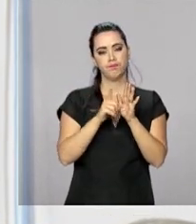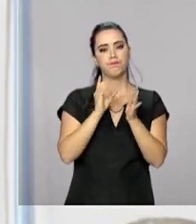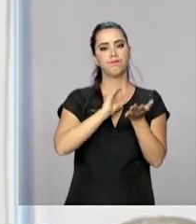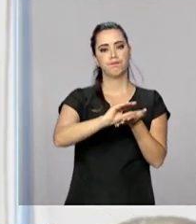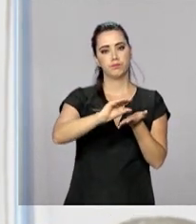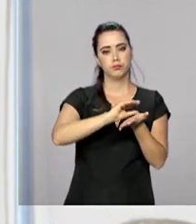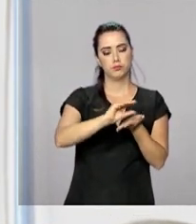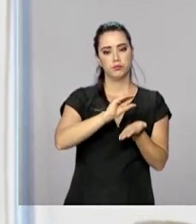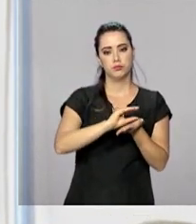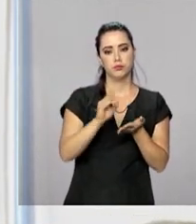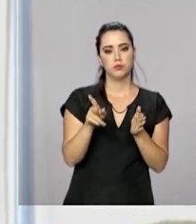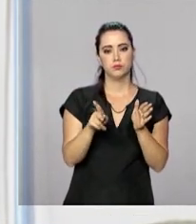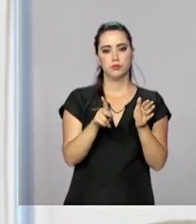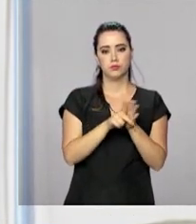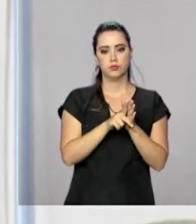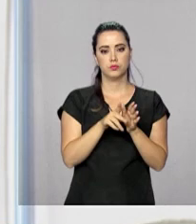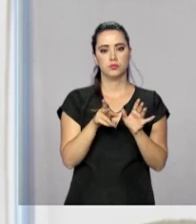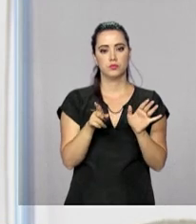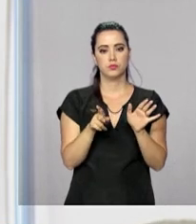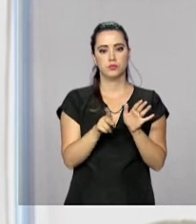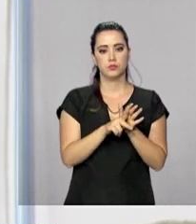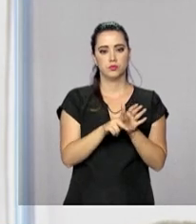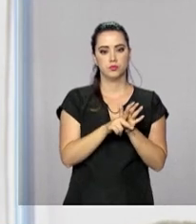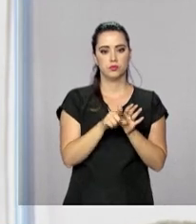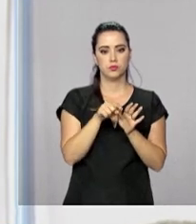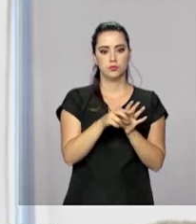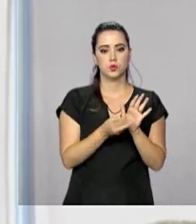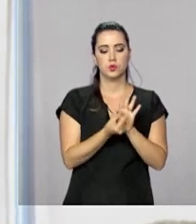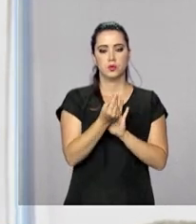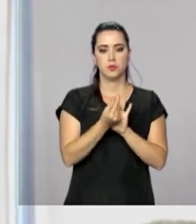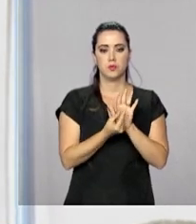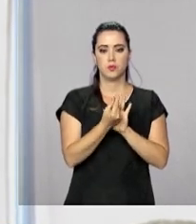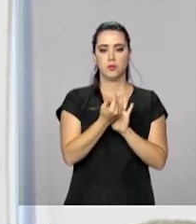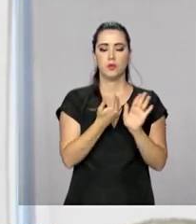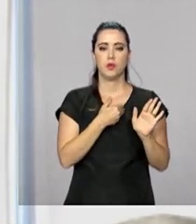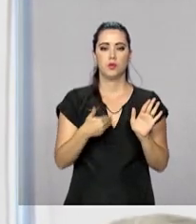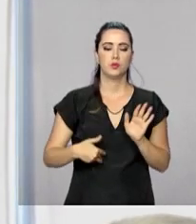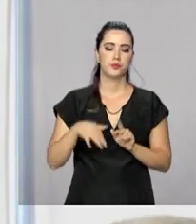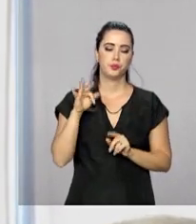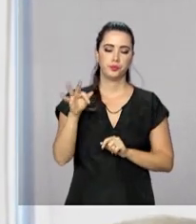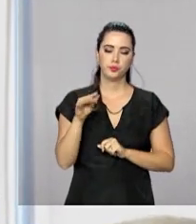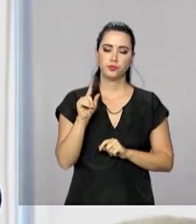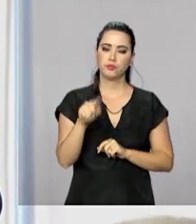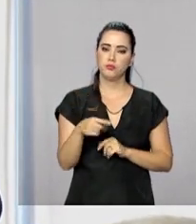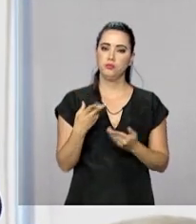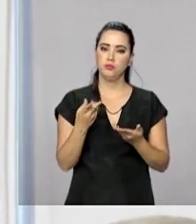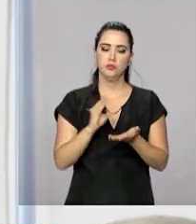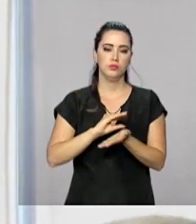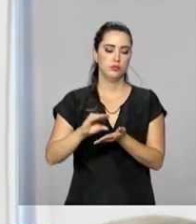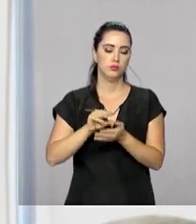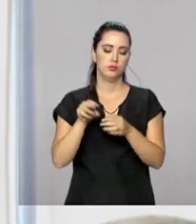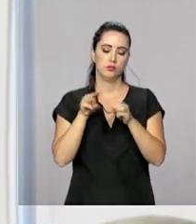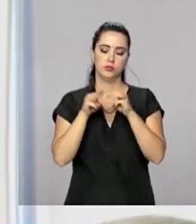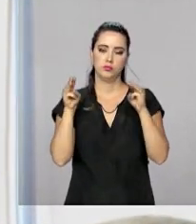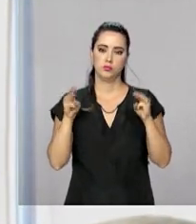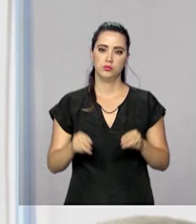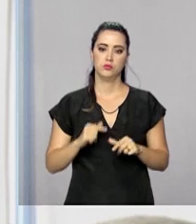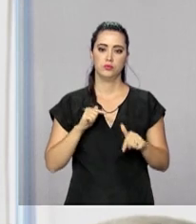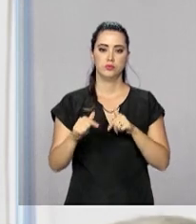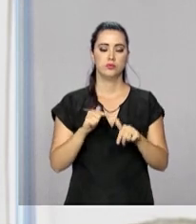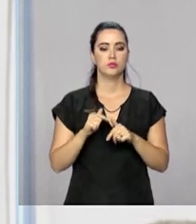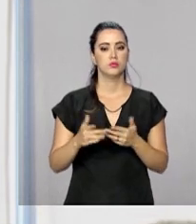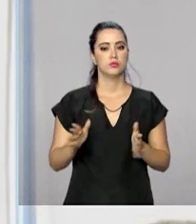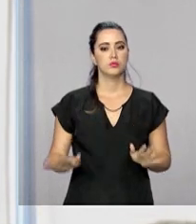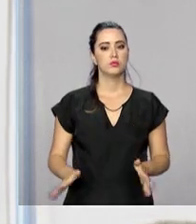disponibilizados no âmbito do orçamento da União para esses museus e essas ações